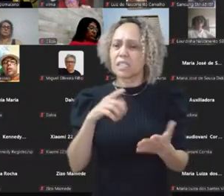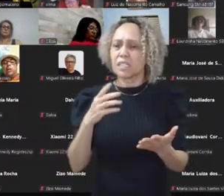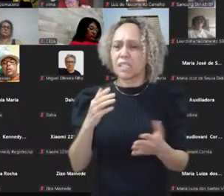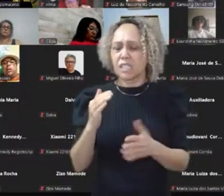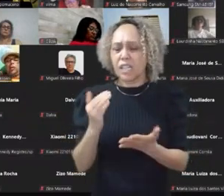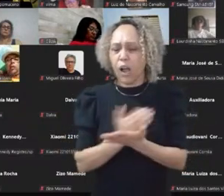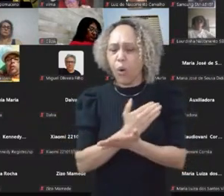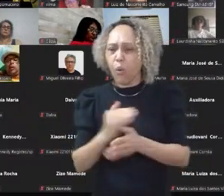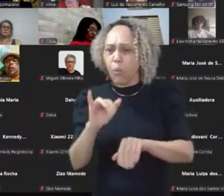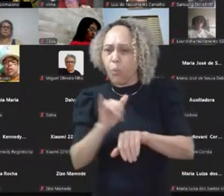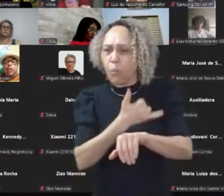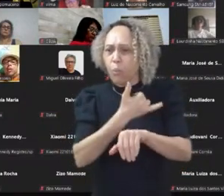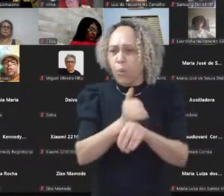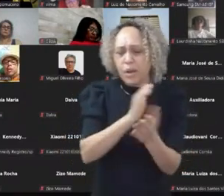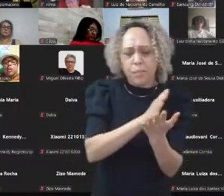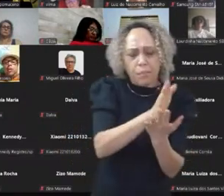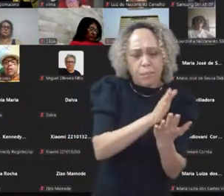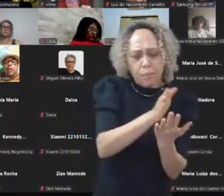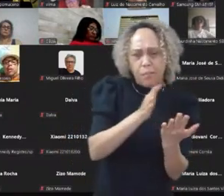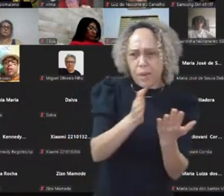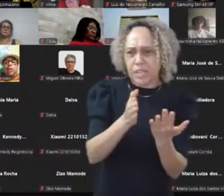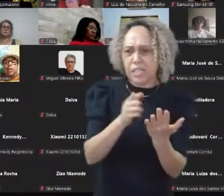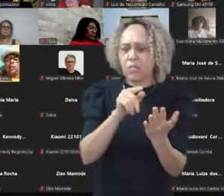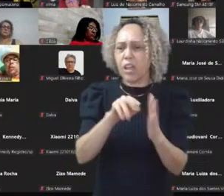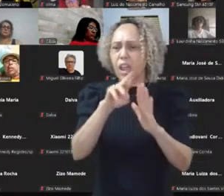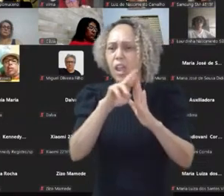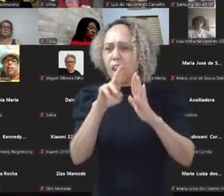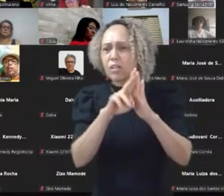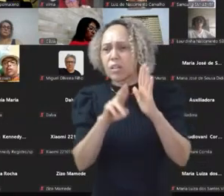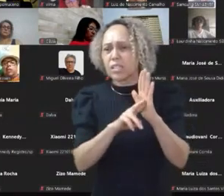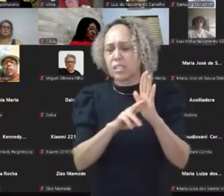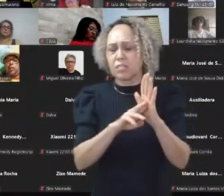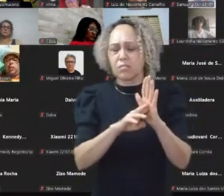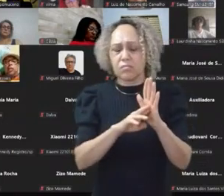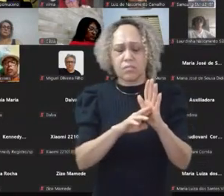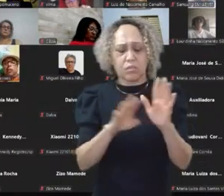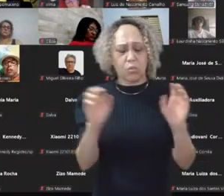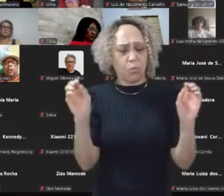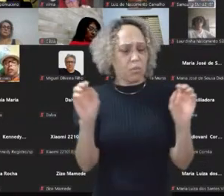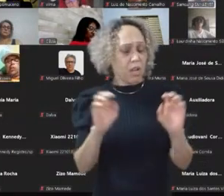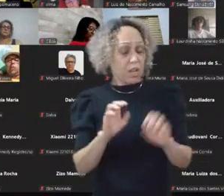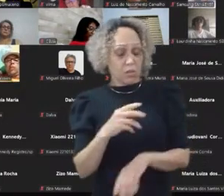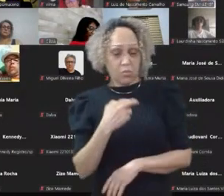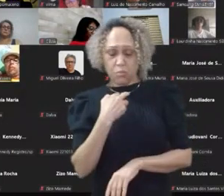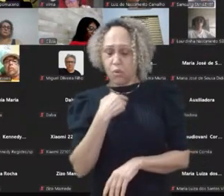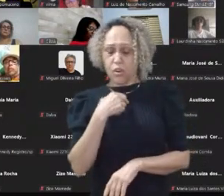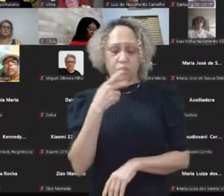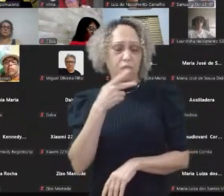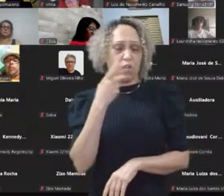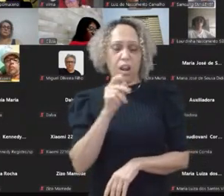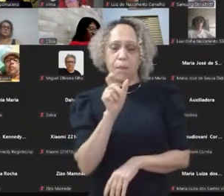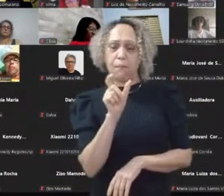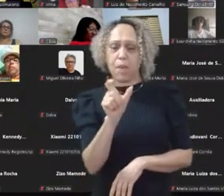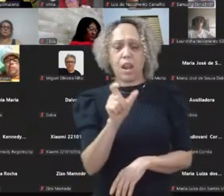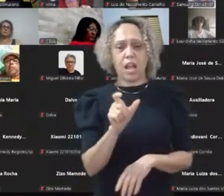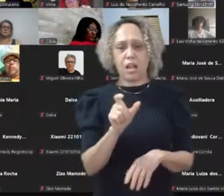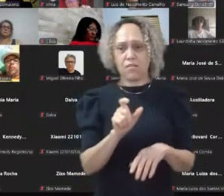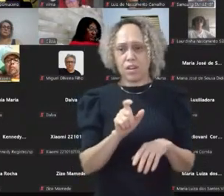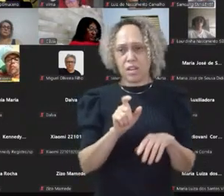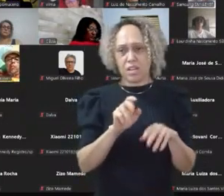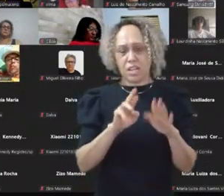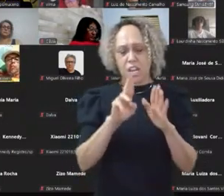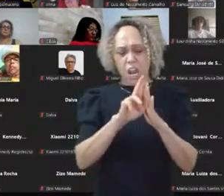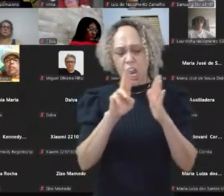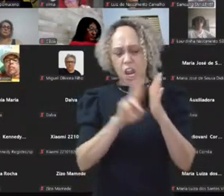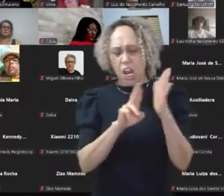Primeiro, é dar sentido para a regulamentação, sem falar que é regulamentação, porque a direita já pegou regulamentação e, para ela,